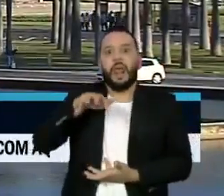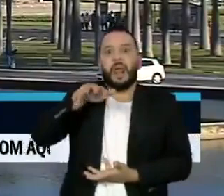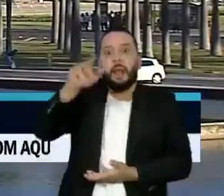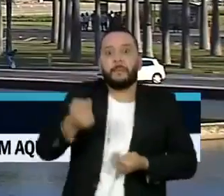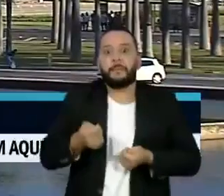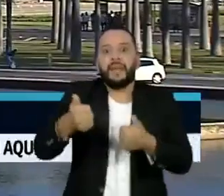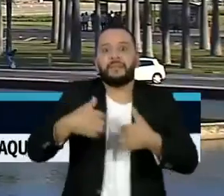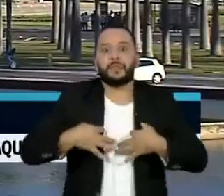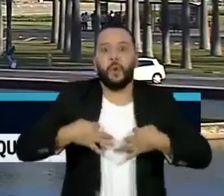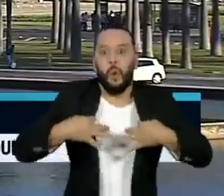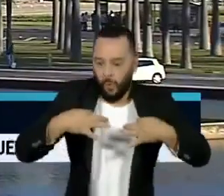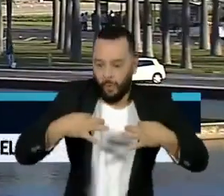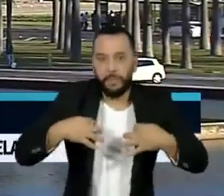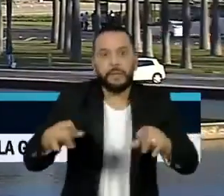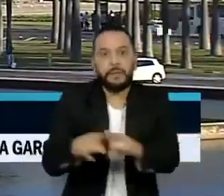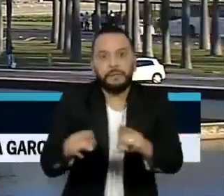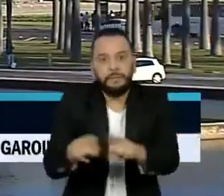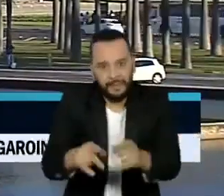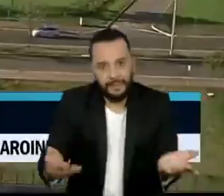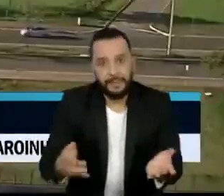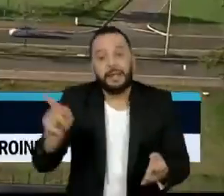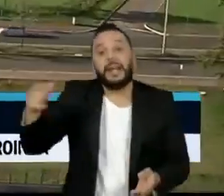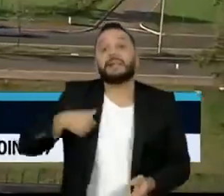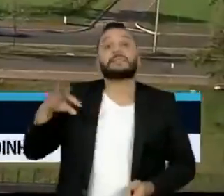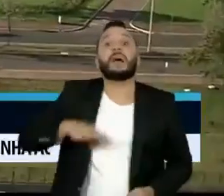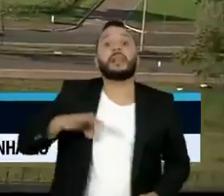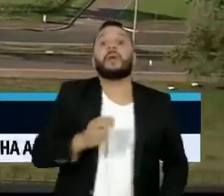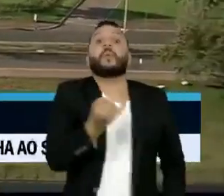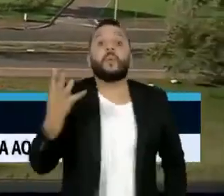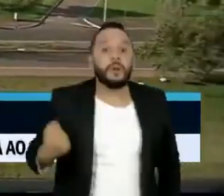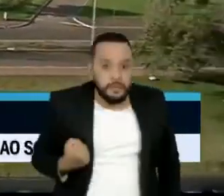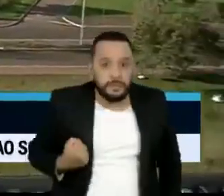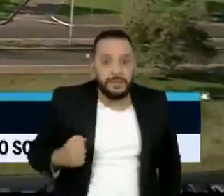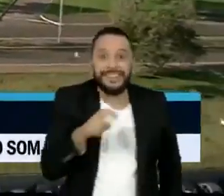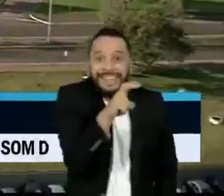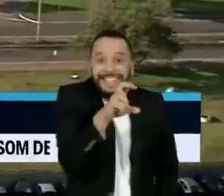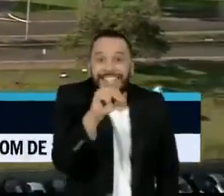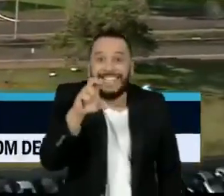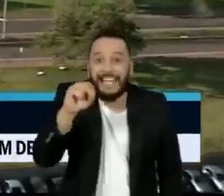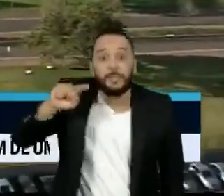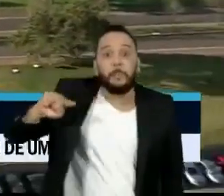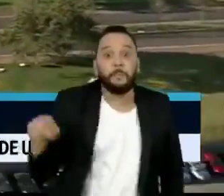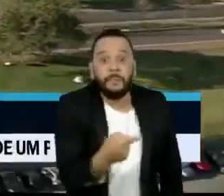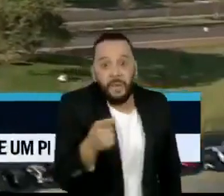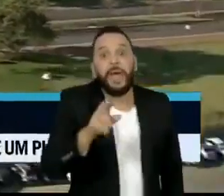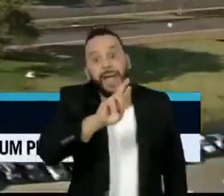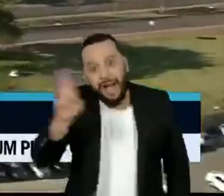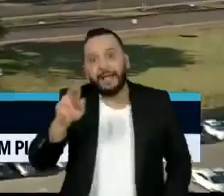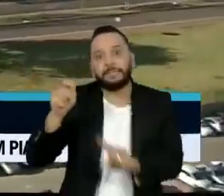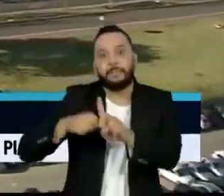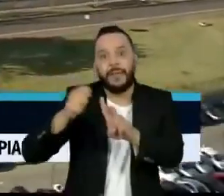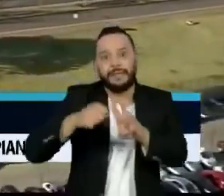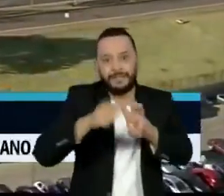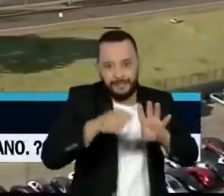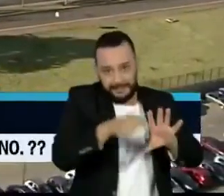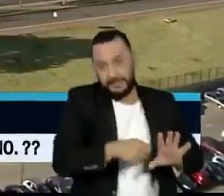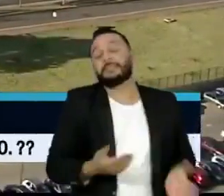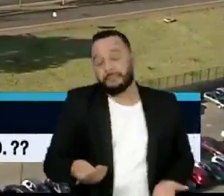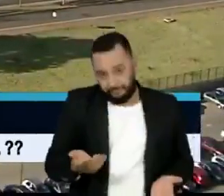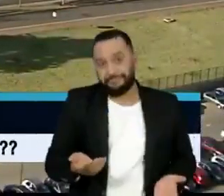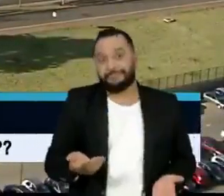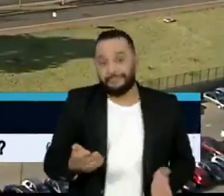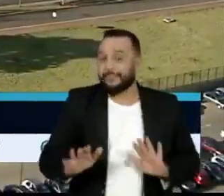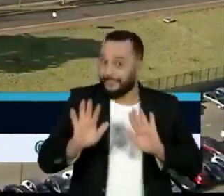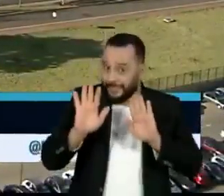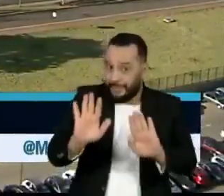para juízes, alguns chegam a receber mais de R$ 500 mil num único mês. Acontece que